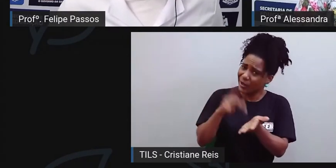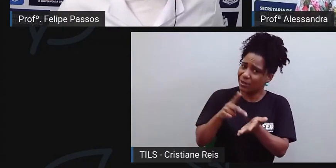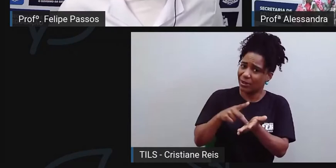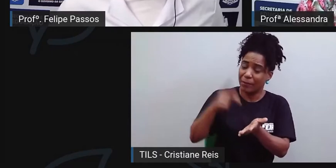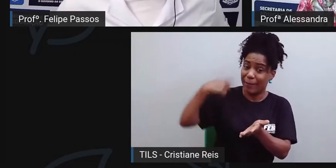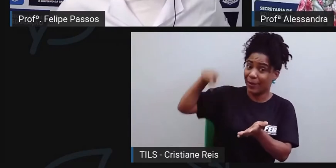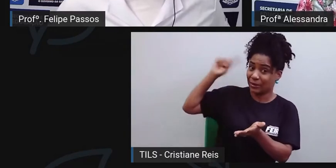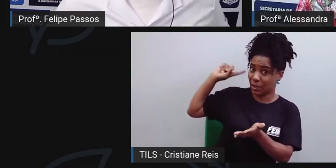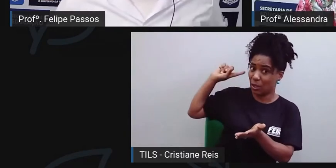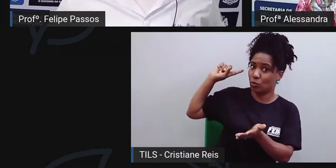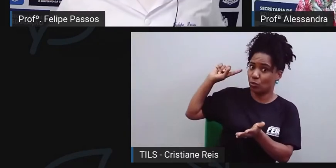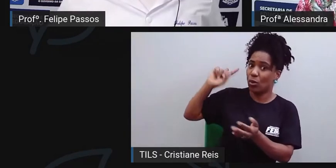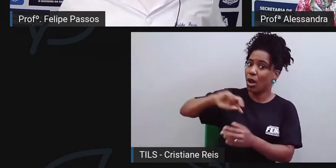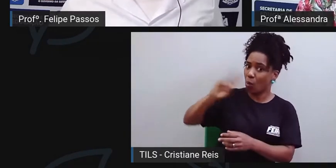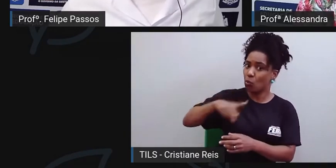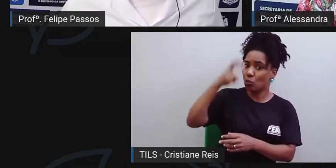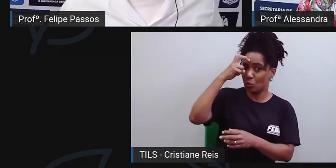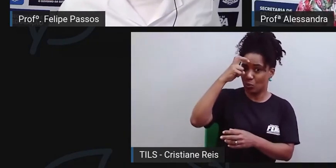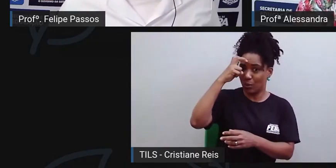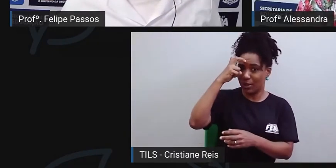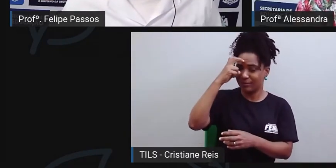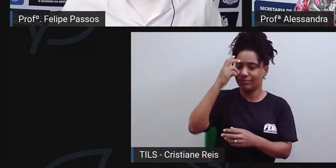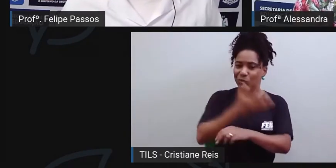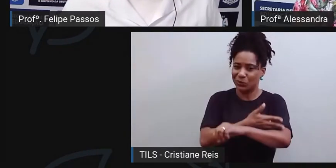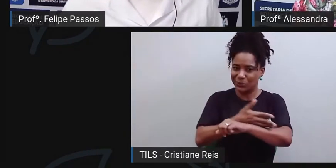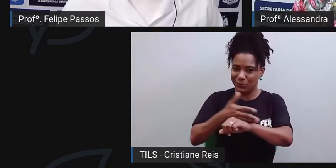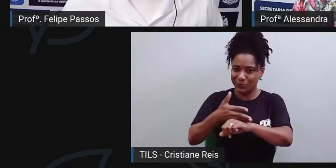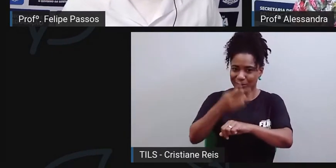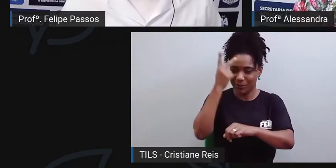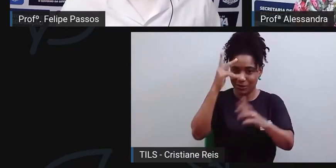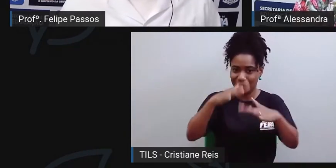Ela perde muito, infelizmente.